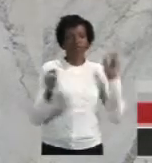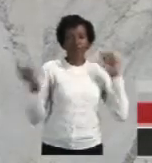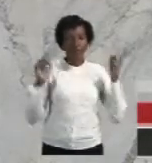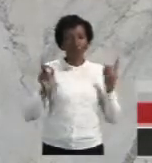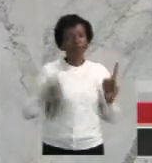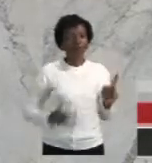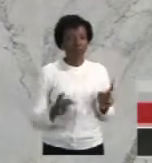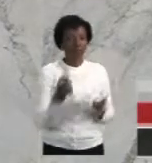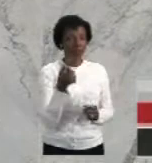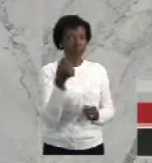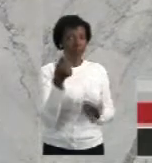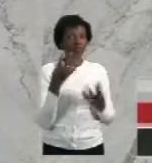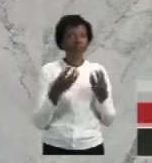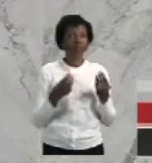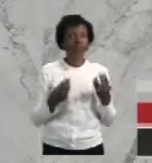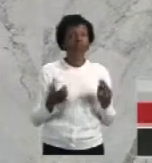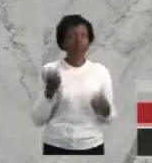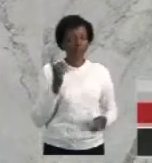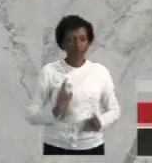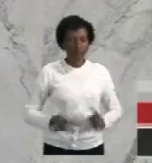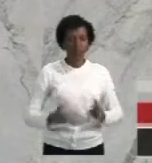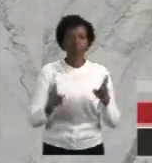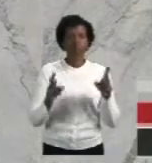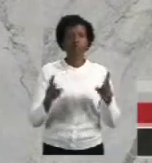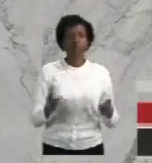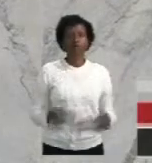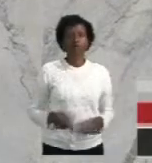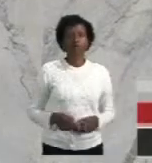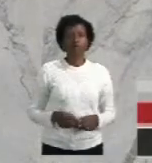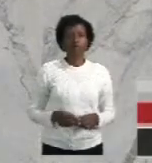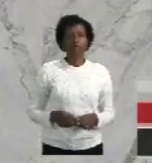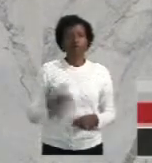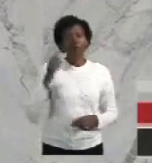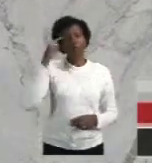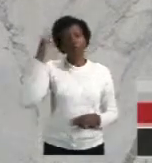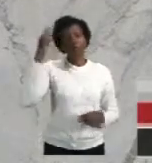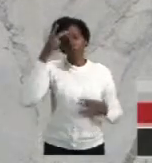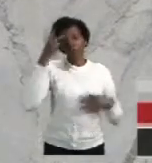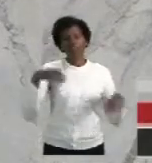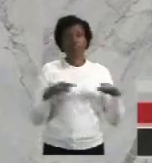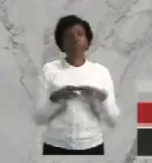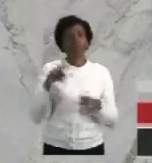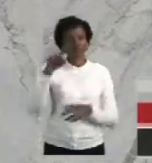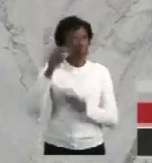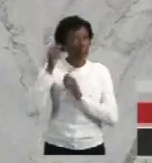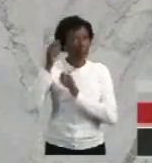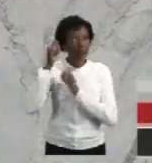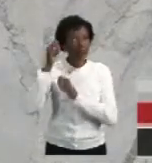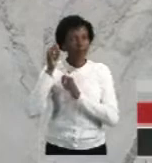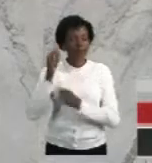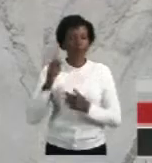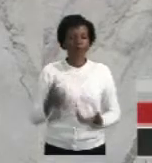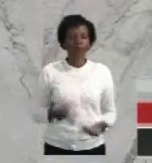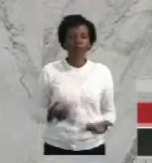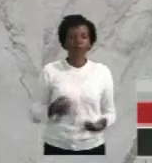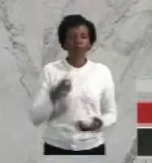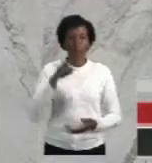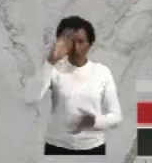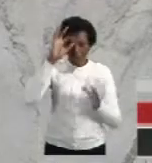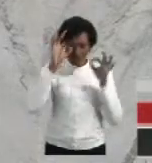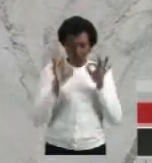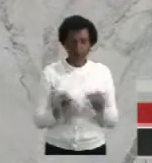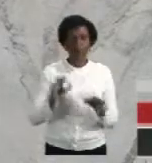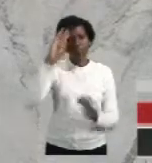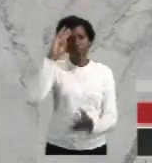ganhar tanto como estão ganhando, mas vão continuar lucrando. Então, pense no povo. O senhor está em campanha, o senhor tenha certeza